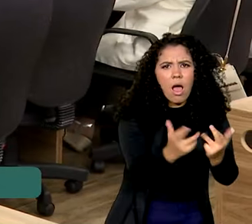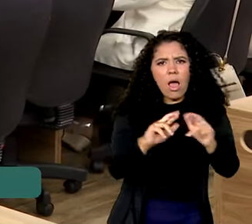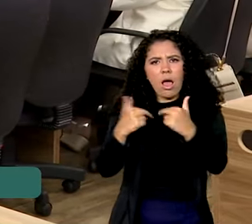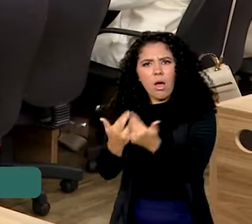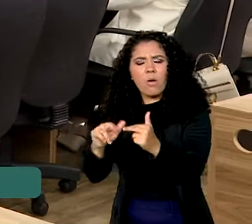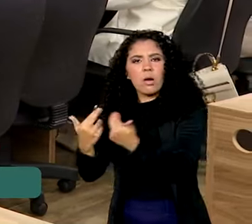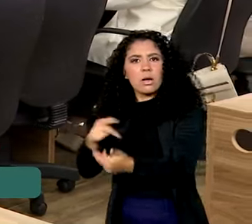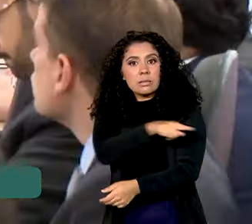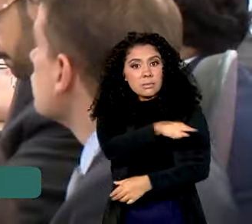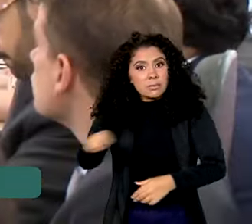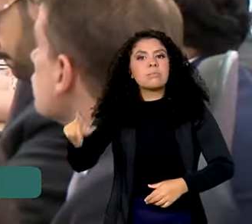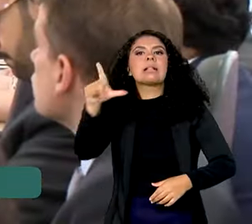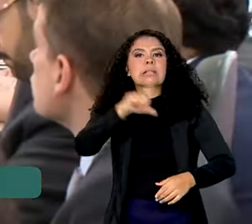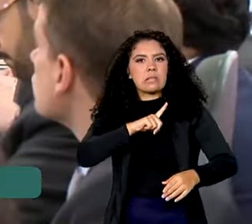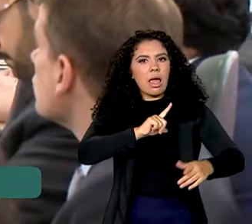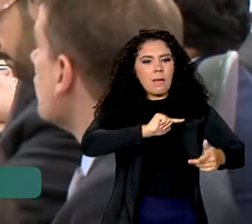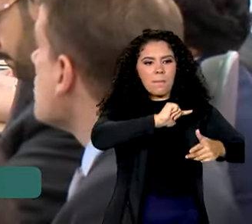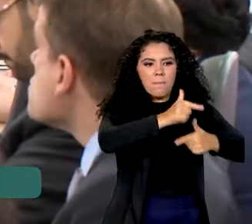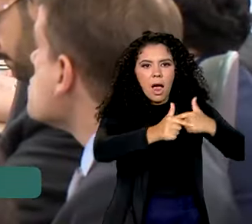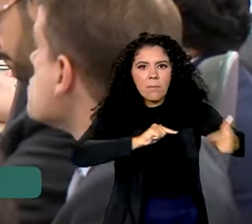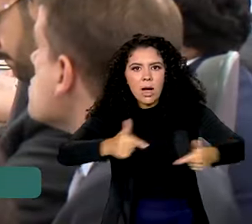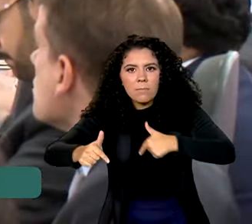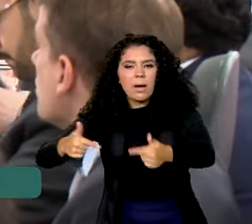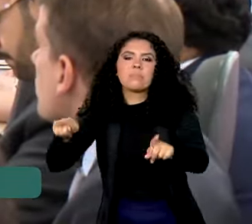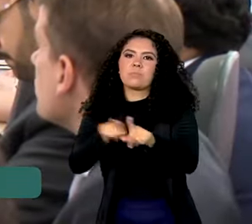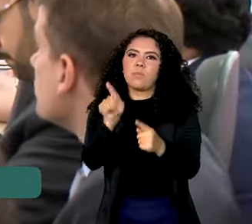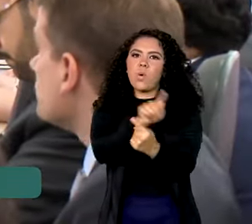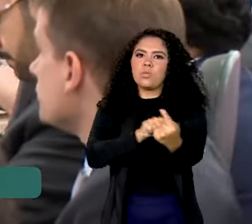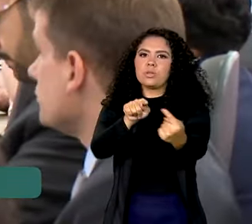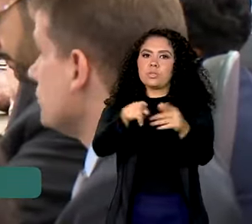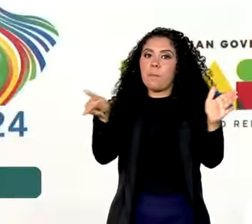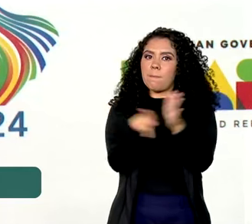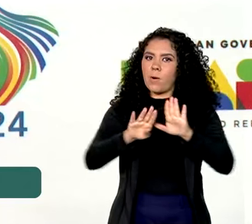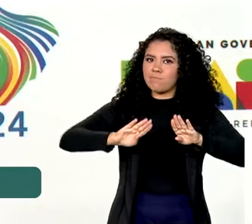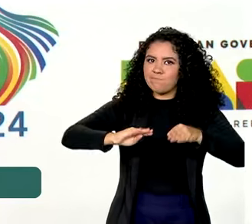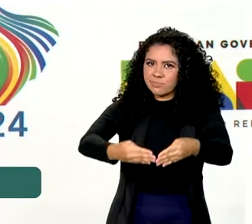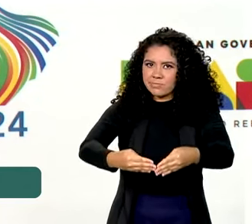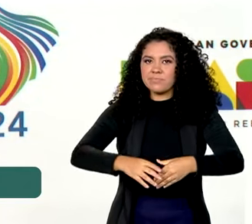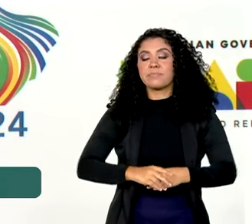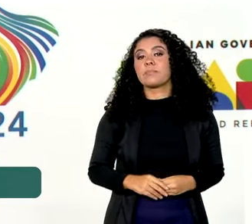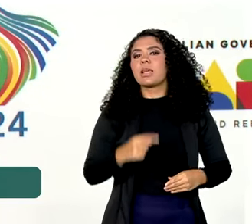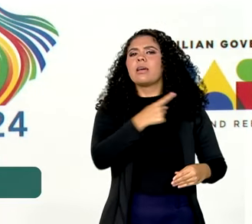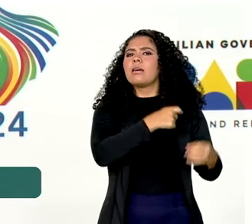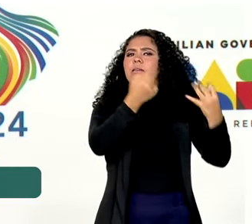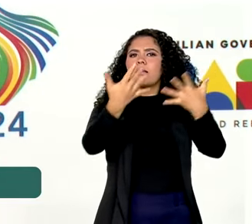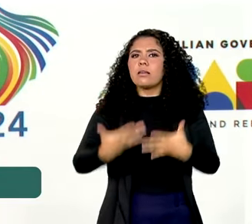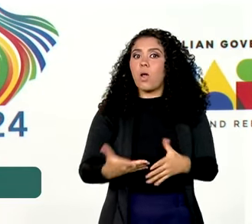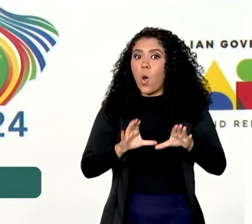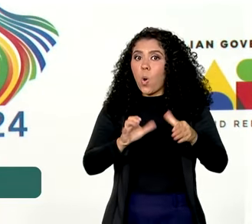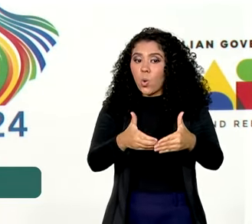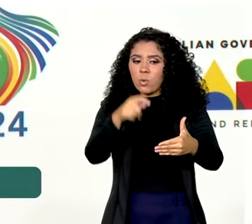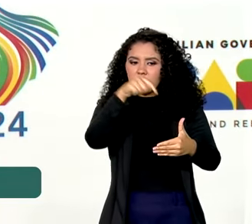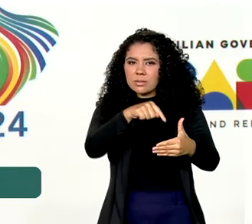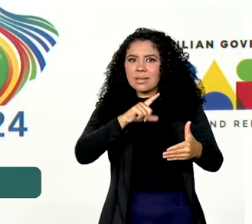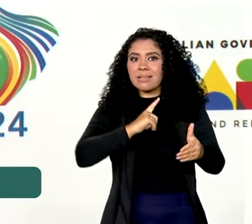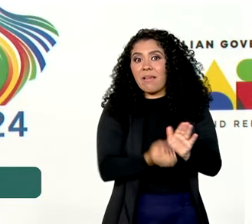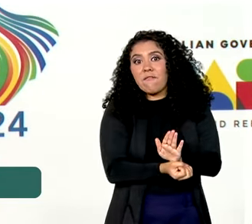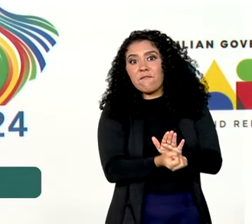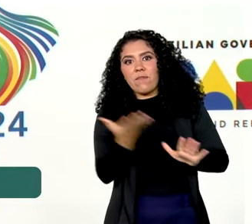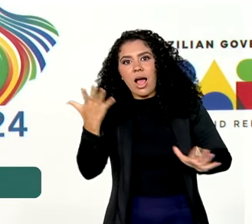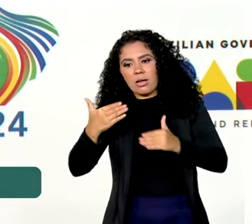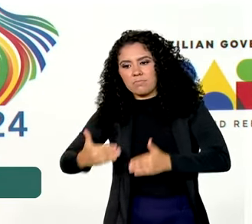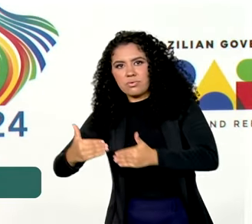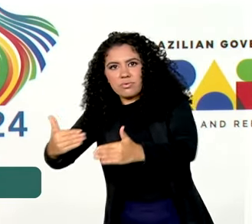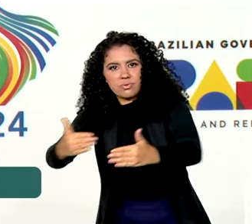possui tarefas e objetivos específicos. É um grupo que envolve vários ministérios, né?